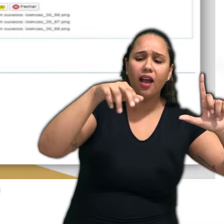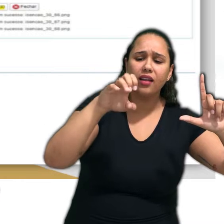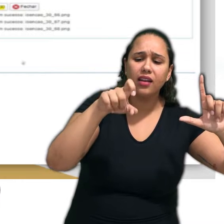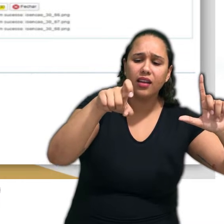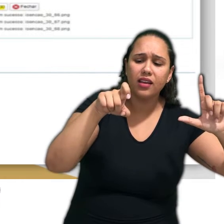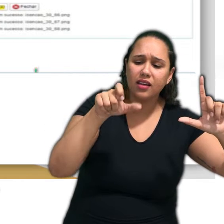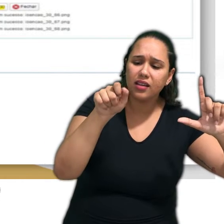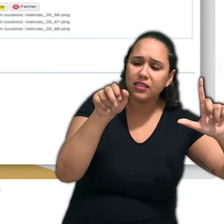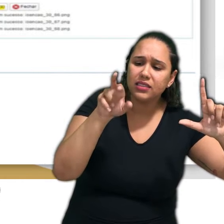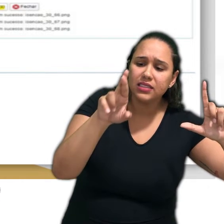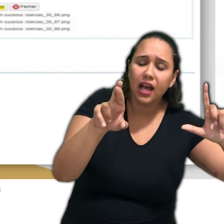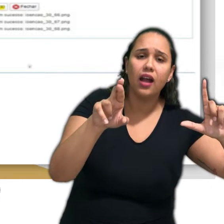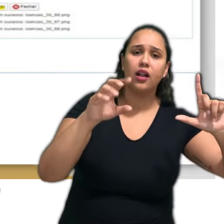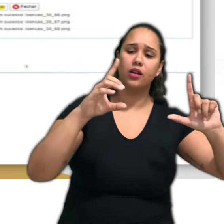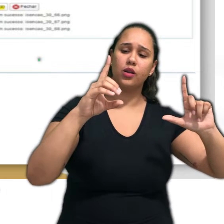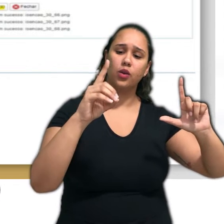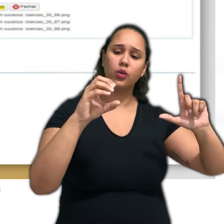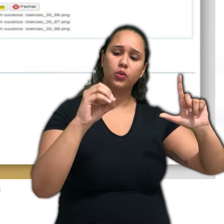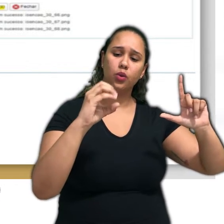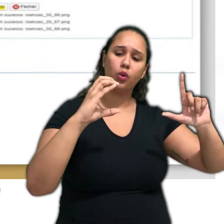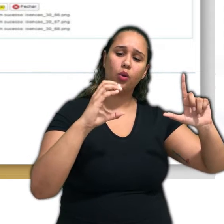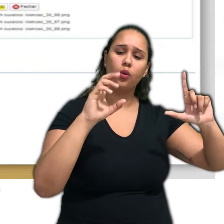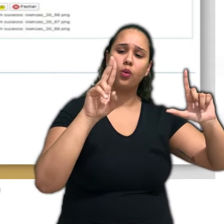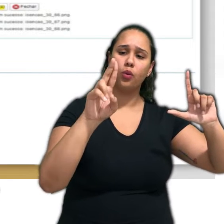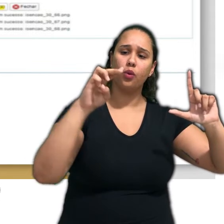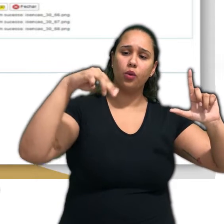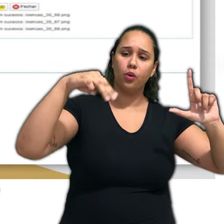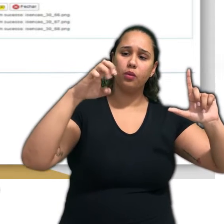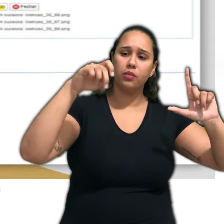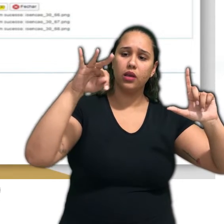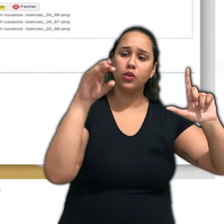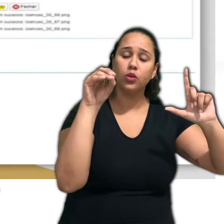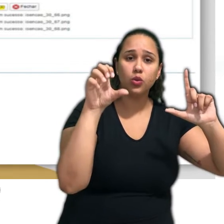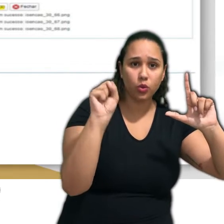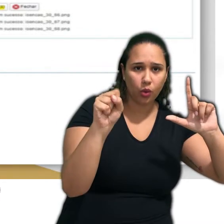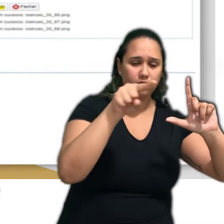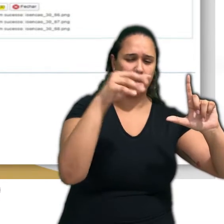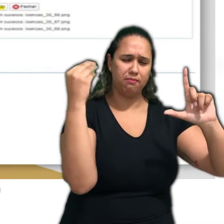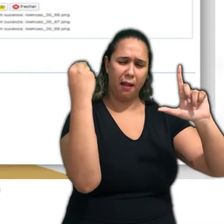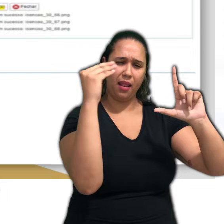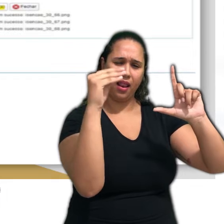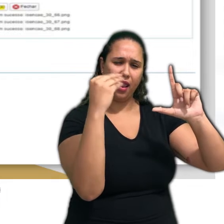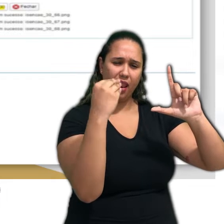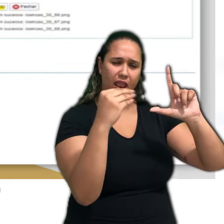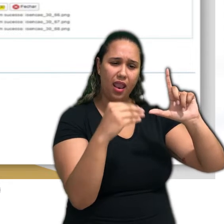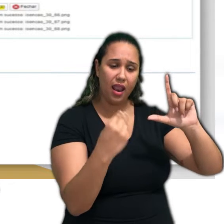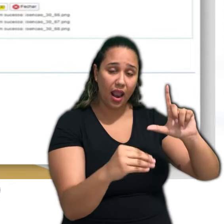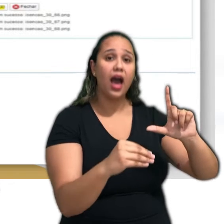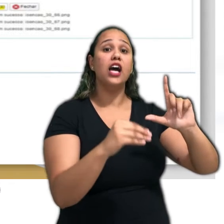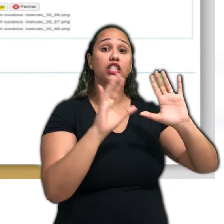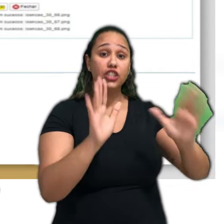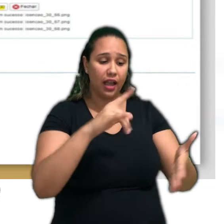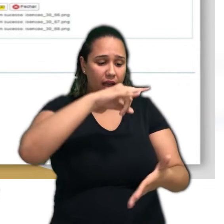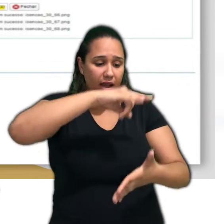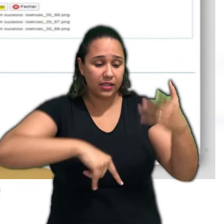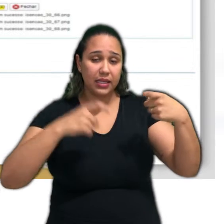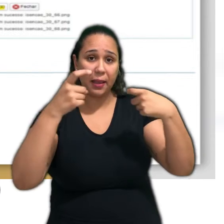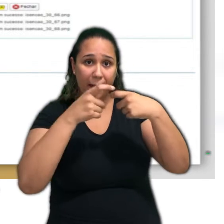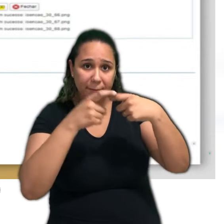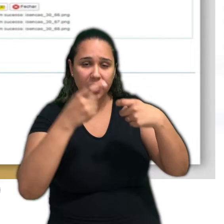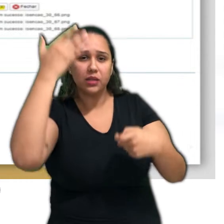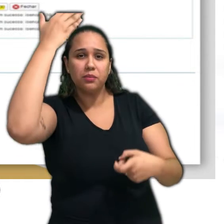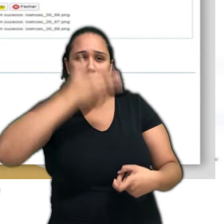anexar os laudos e os documentos necessários que serão analisados pela comissão. Fazendo isso, sua inscrição será concluída e sua